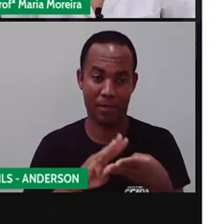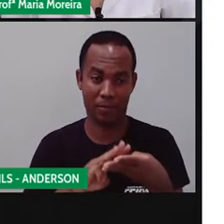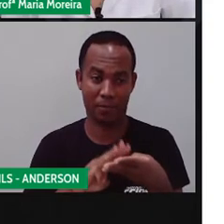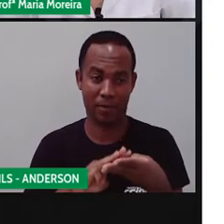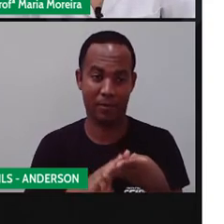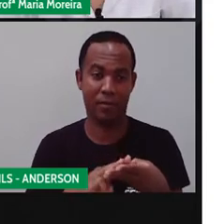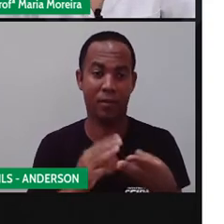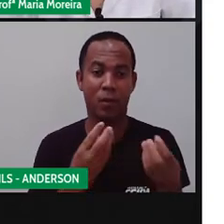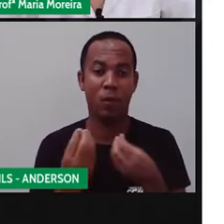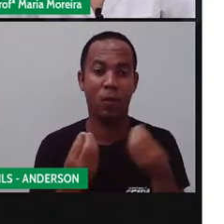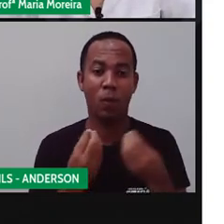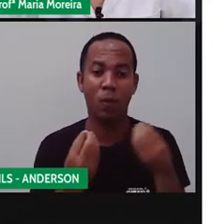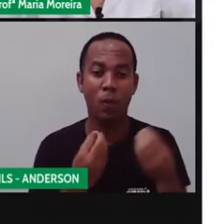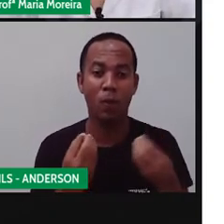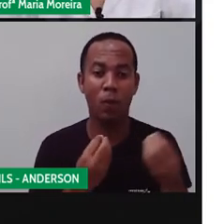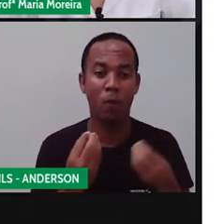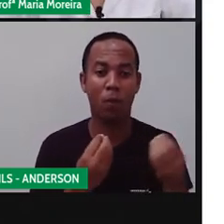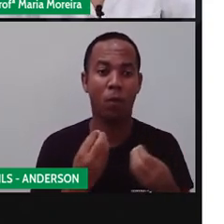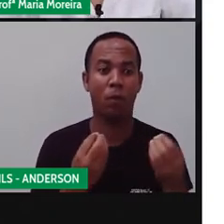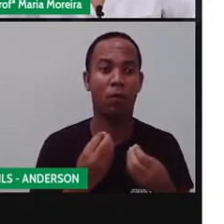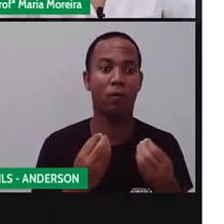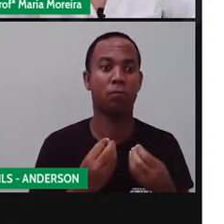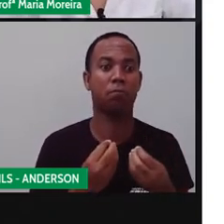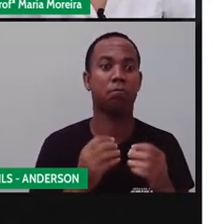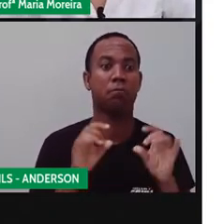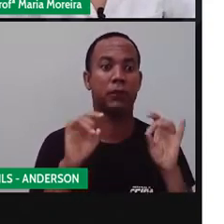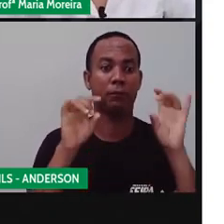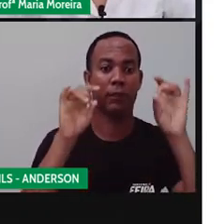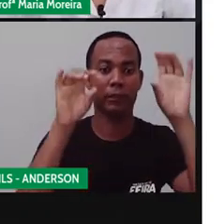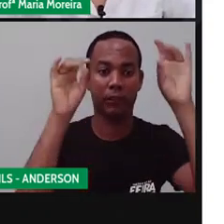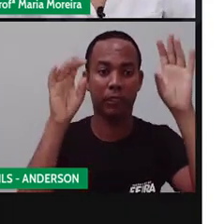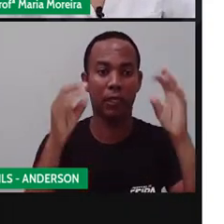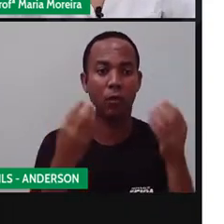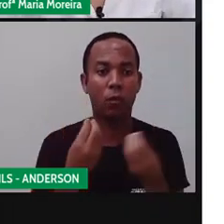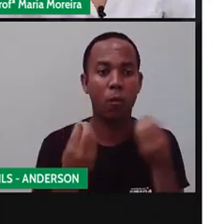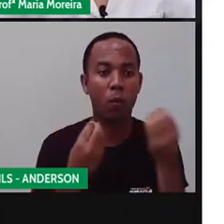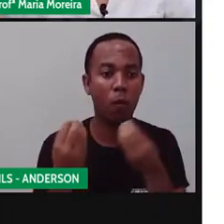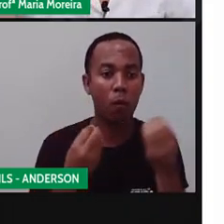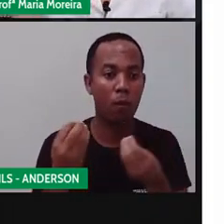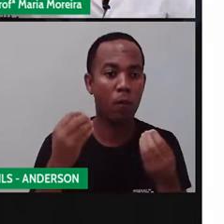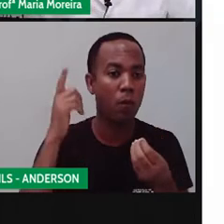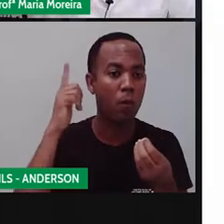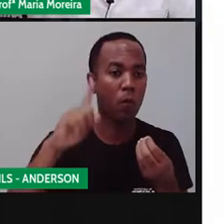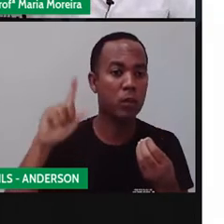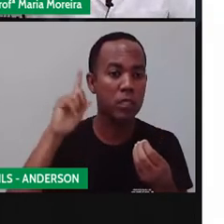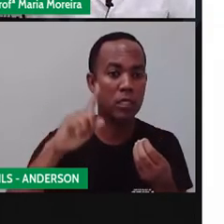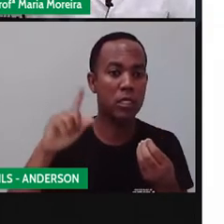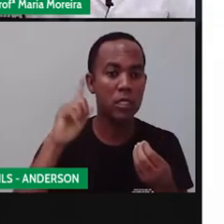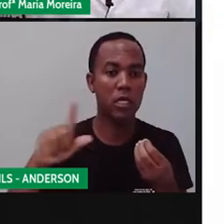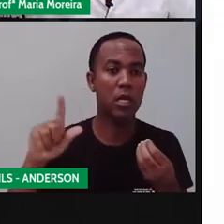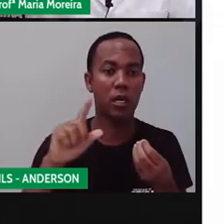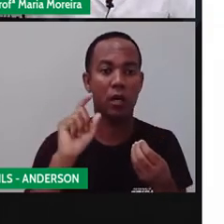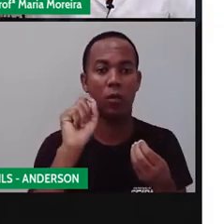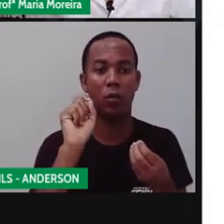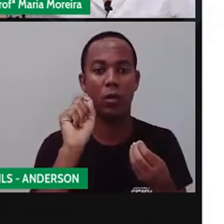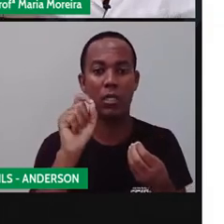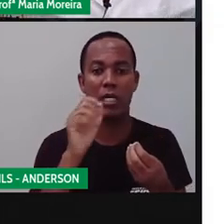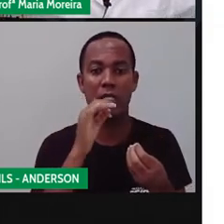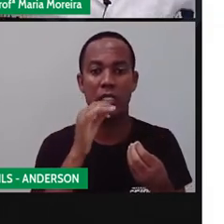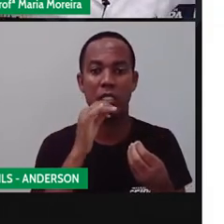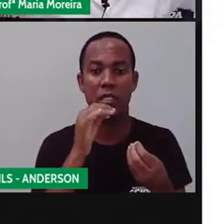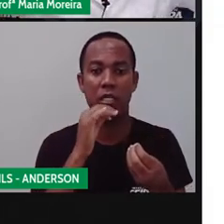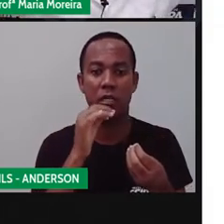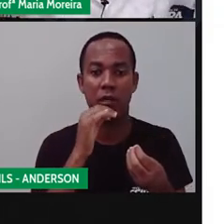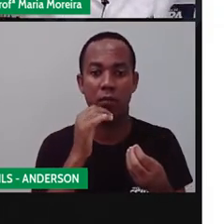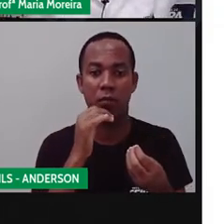nessas construções é realmente impressionante. Por quê? Porque eles conseguiram levar esse material até o topo. Porque eles